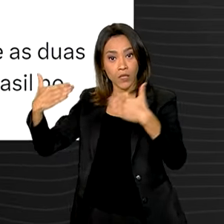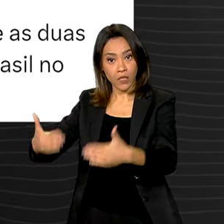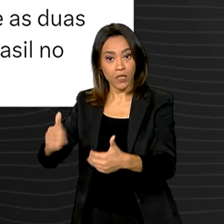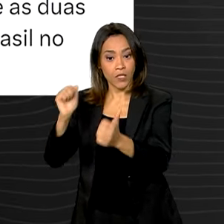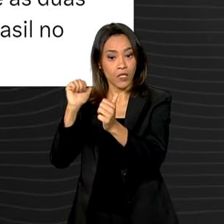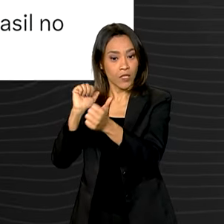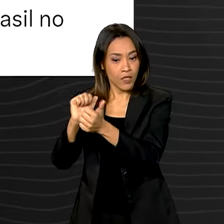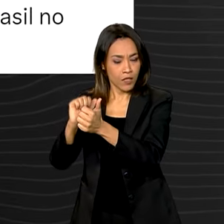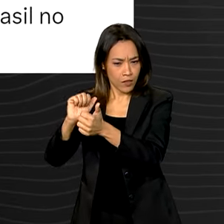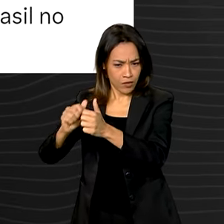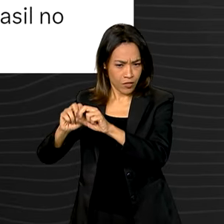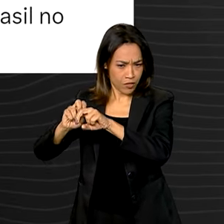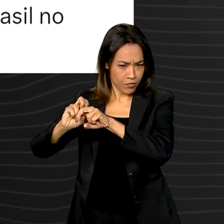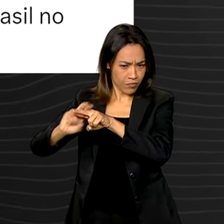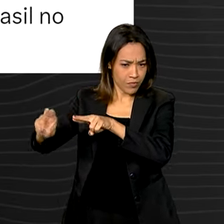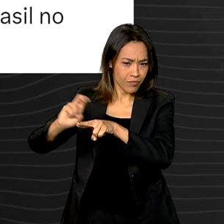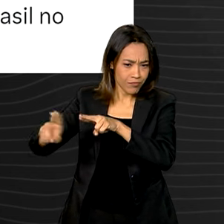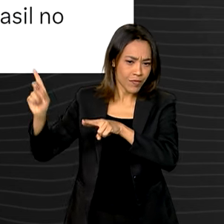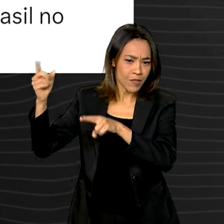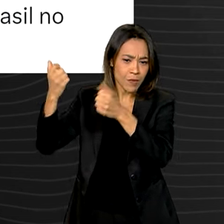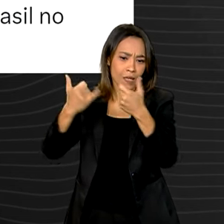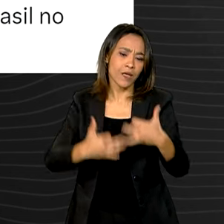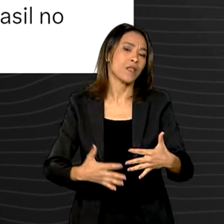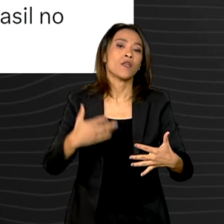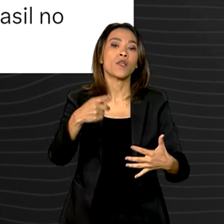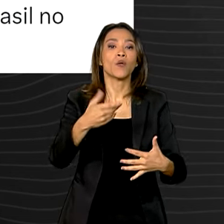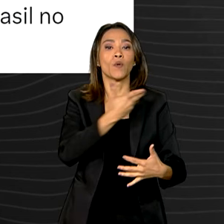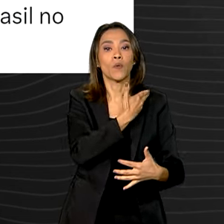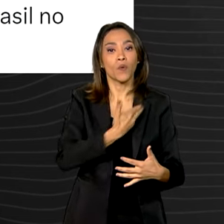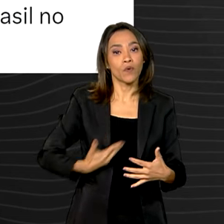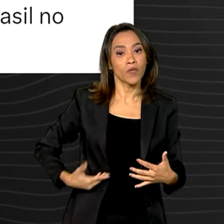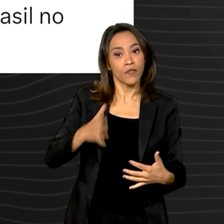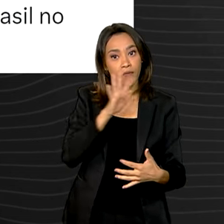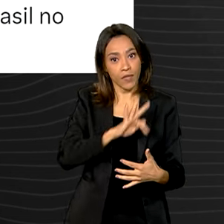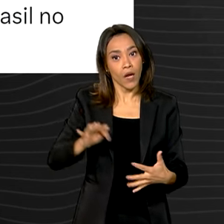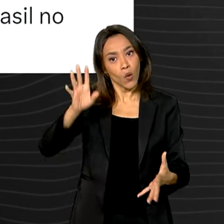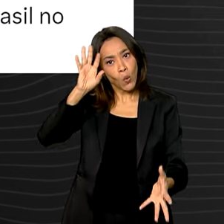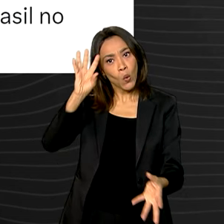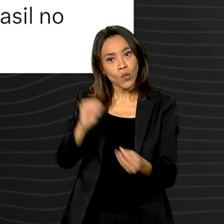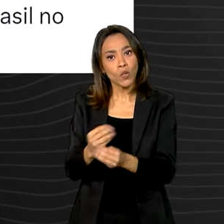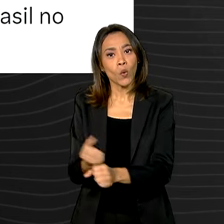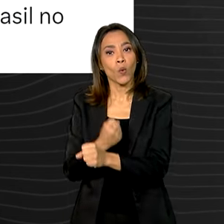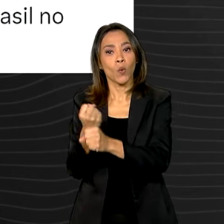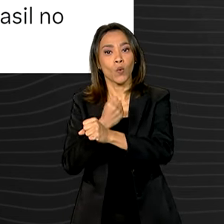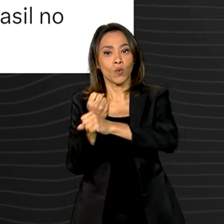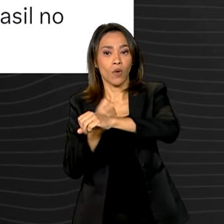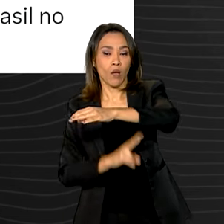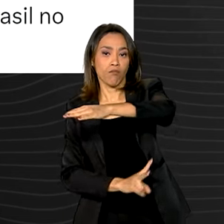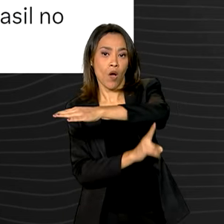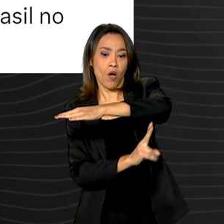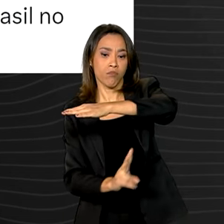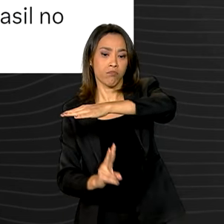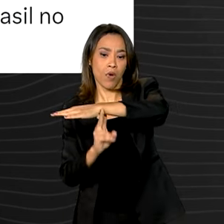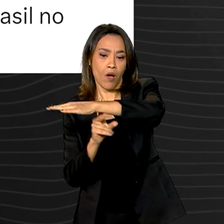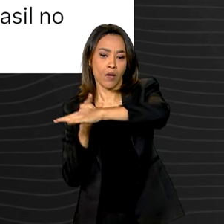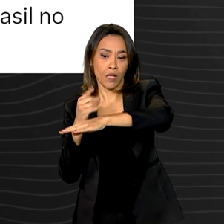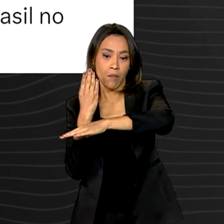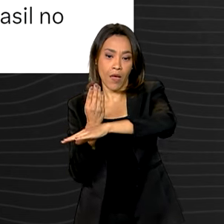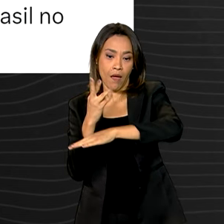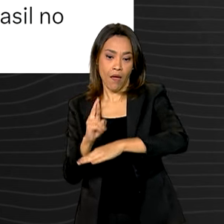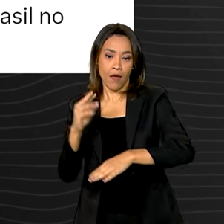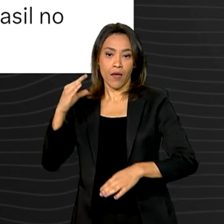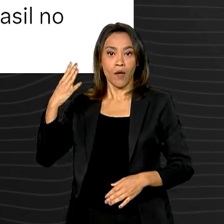novinha para os catarinenses. O governo federal concluiu o novo viaduto da duplicação da PR-470